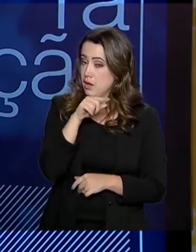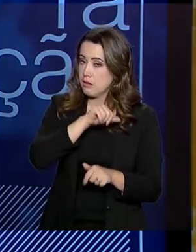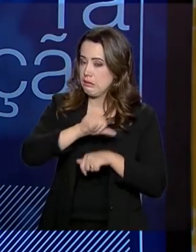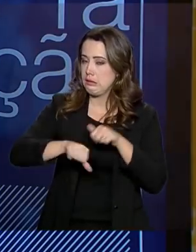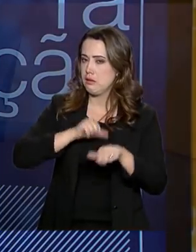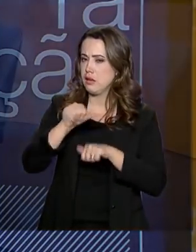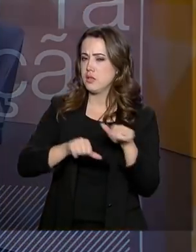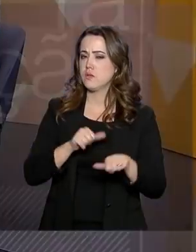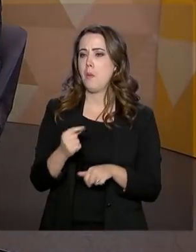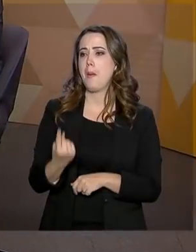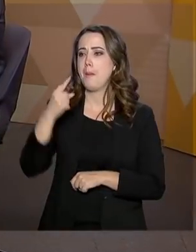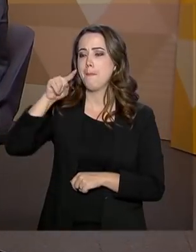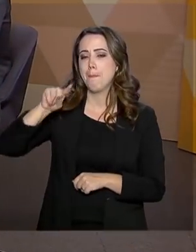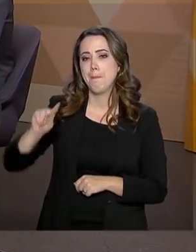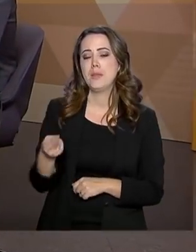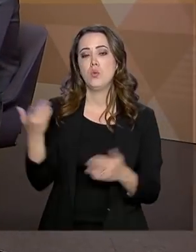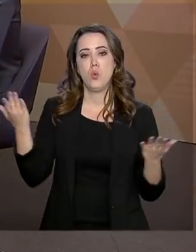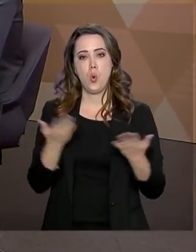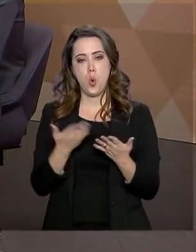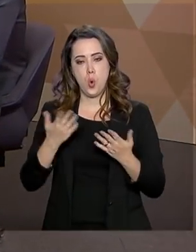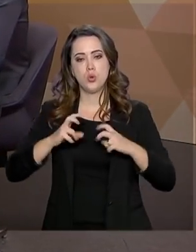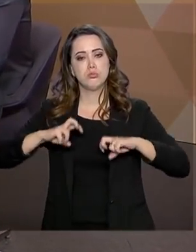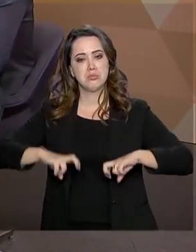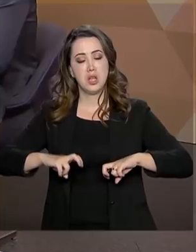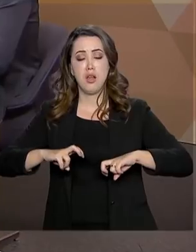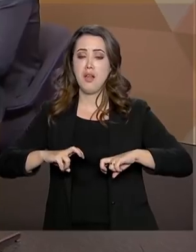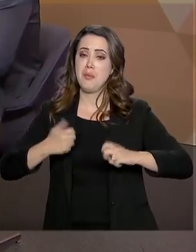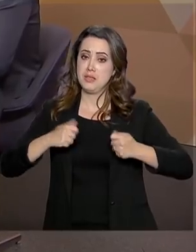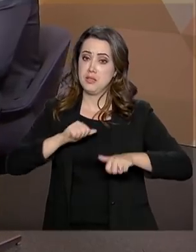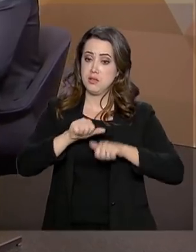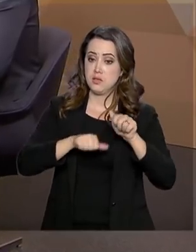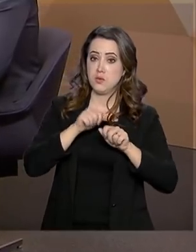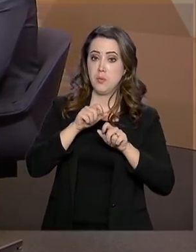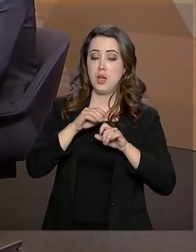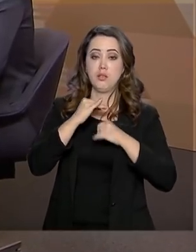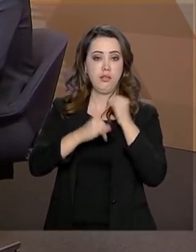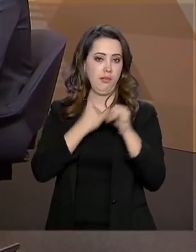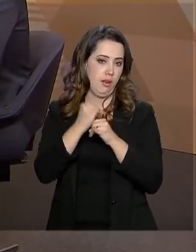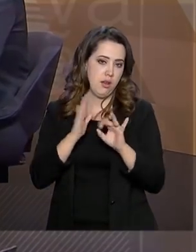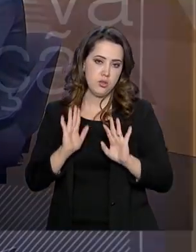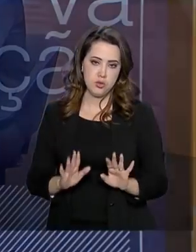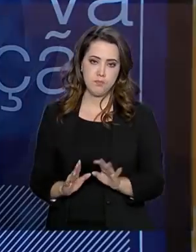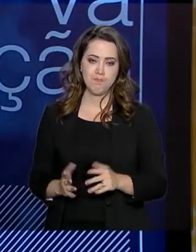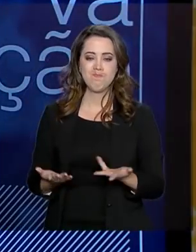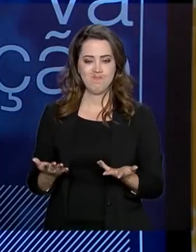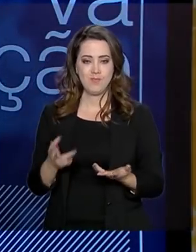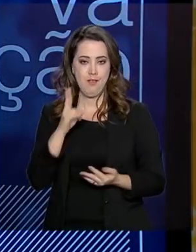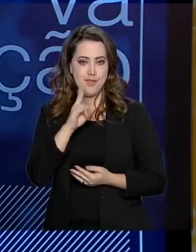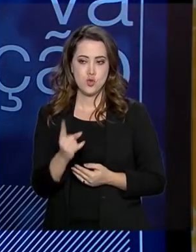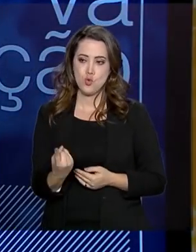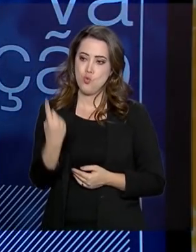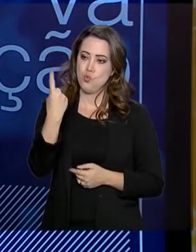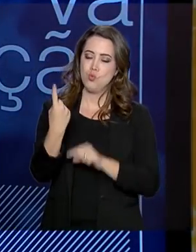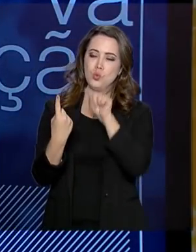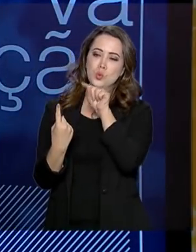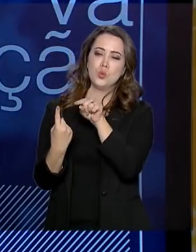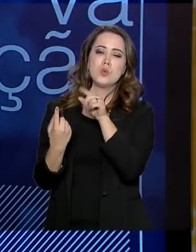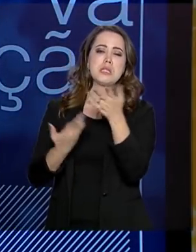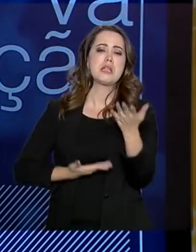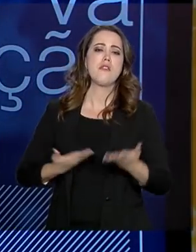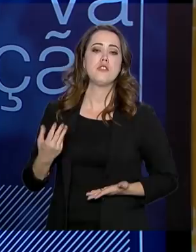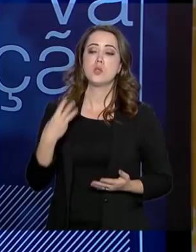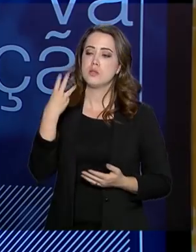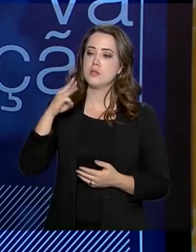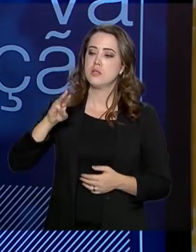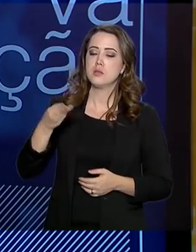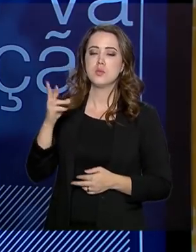transformar mil deles, que hoje são analógicos, para digital. Imagina se em um caso nós tivermos uma economia de quase 300 milhões de reais por